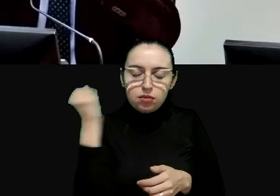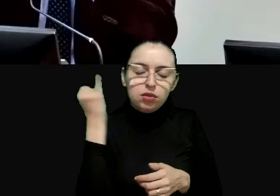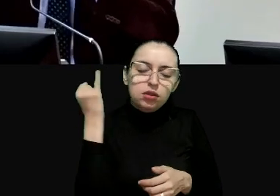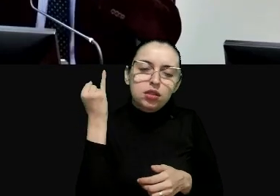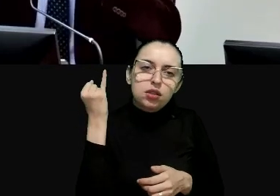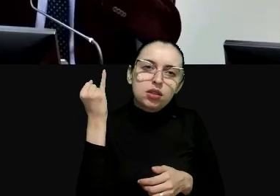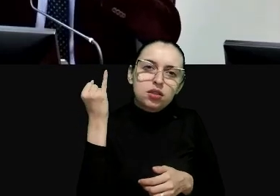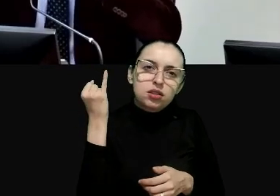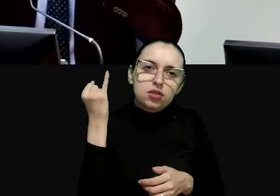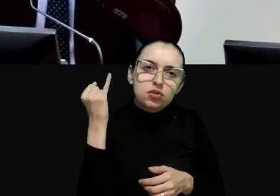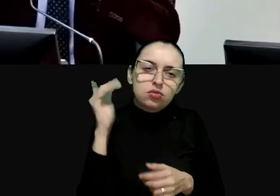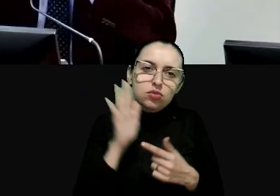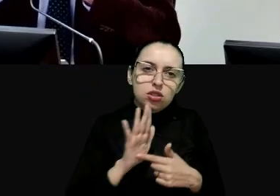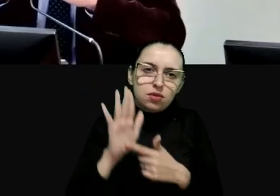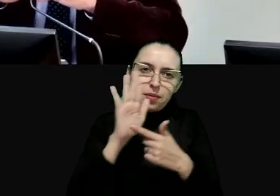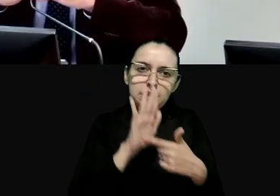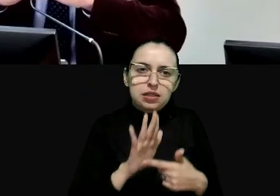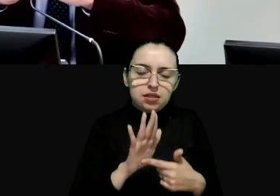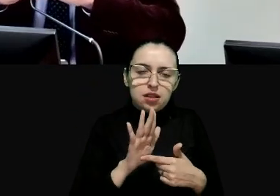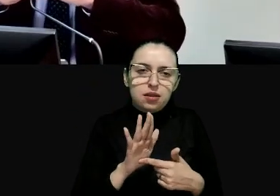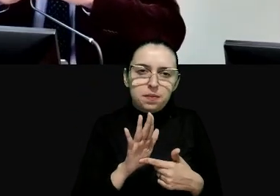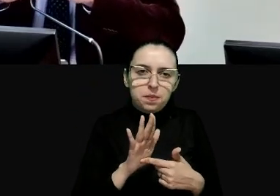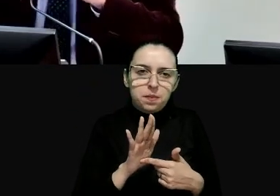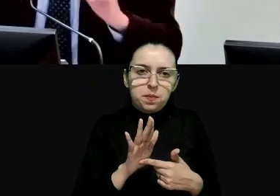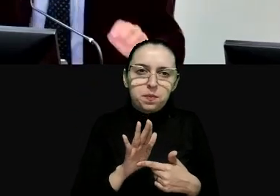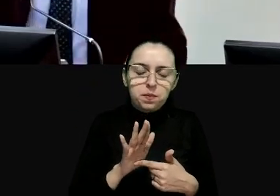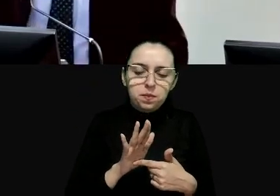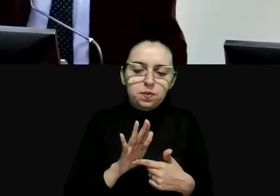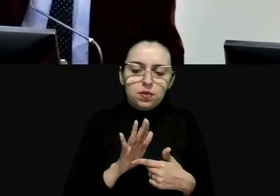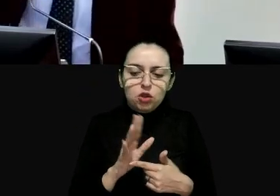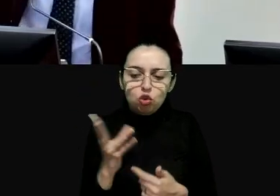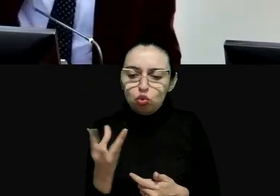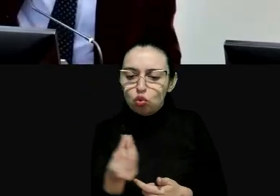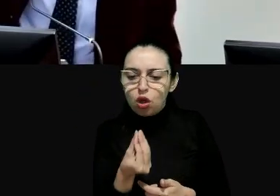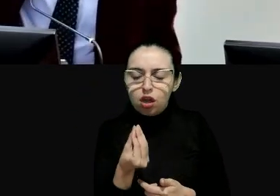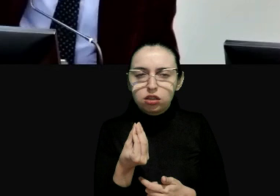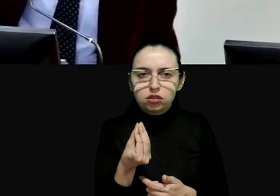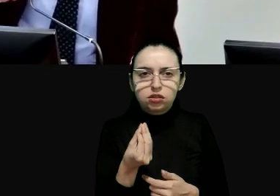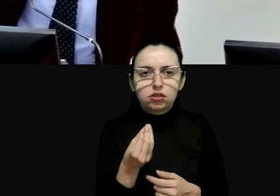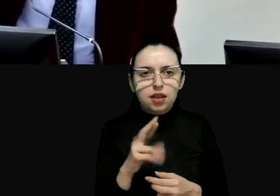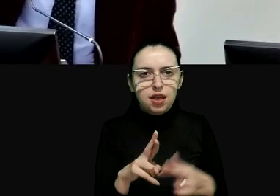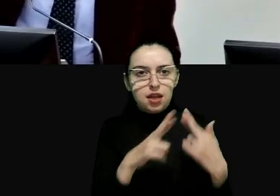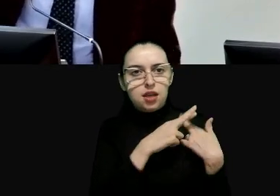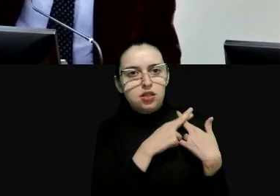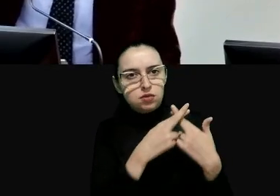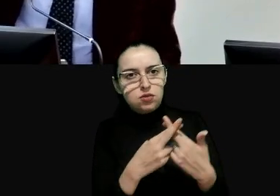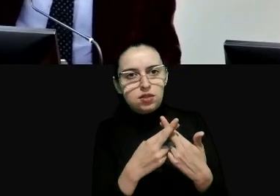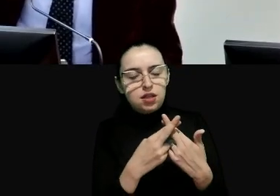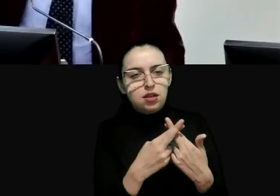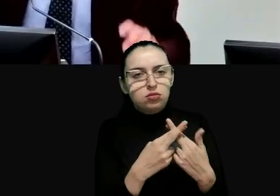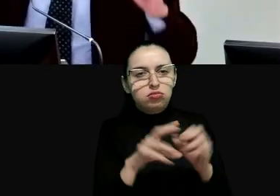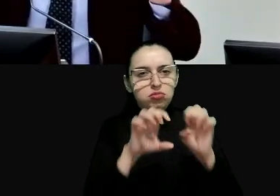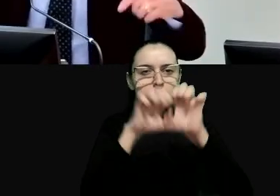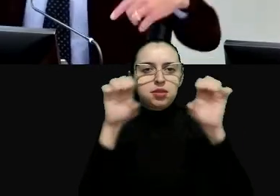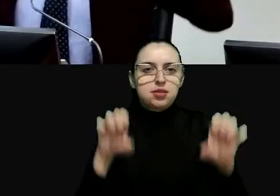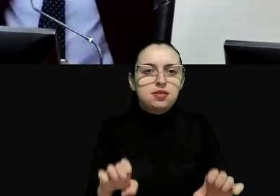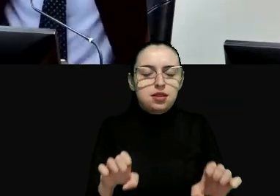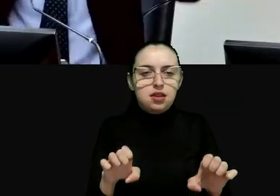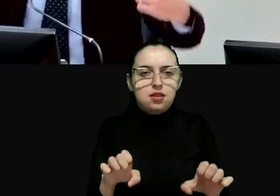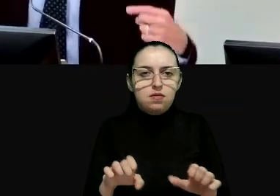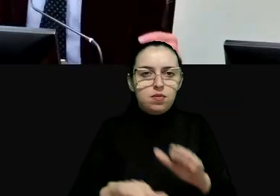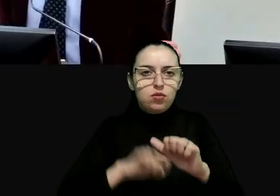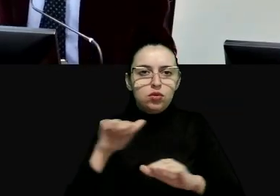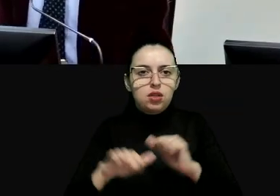importante estar juntos os dois têm uma responsabilidade para um sistema que